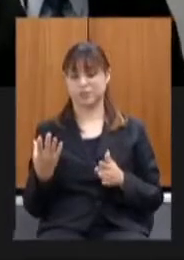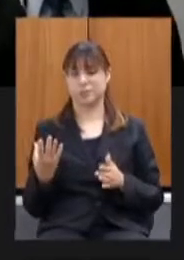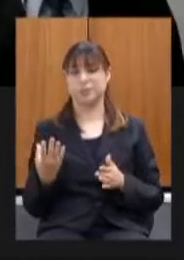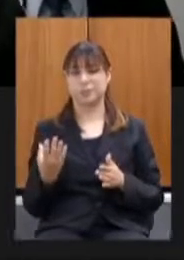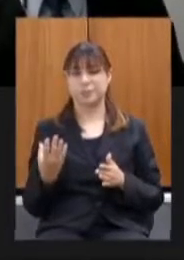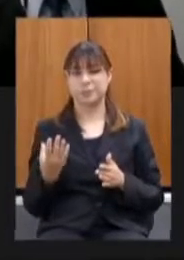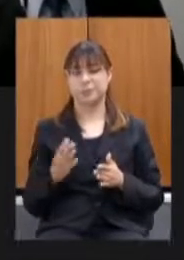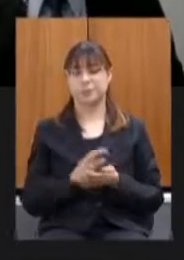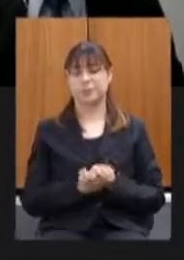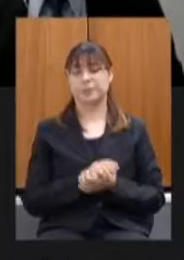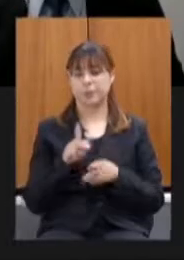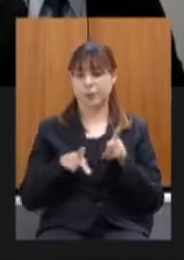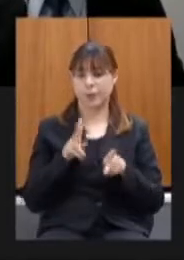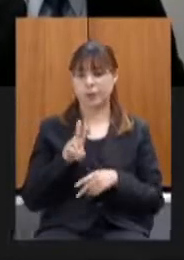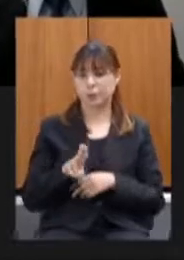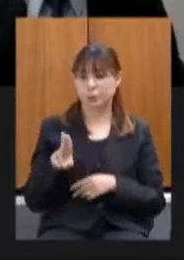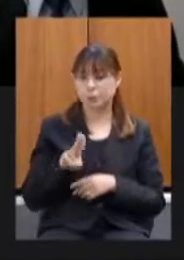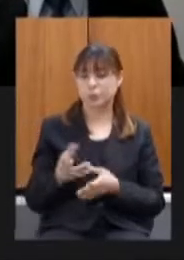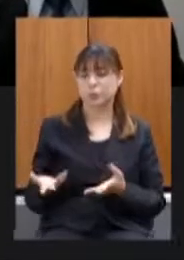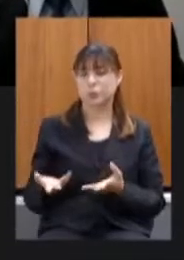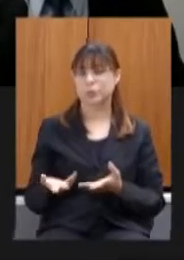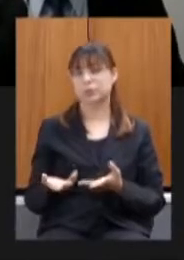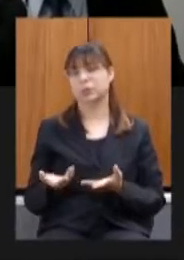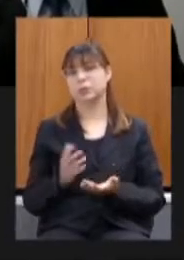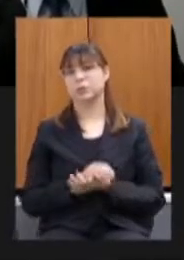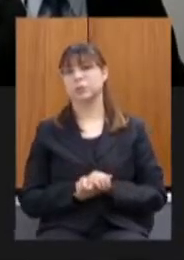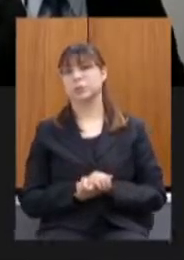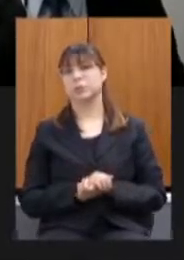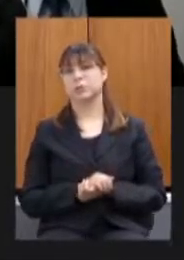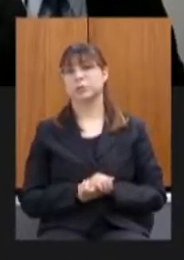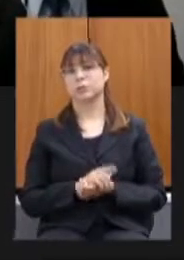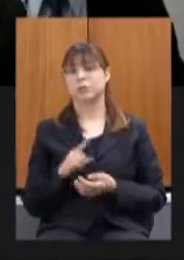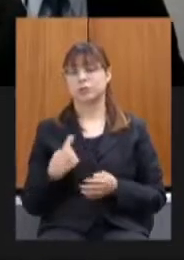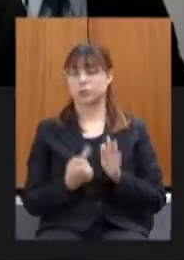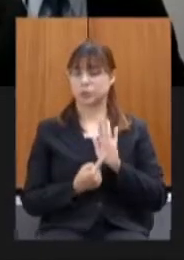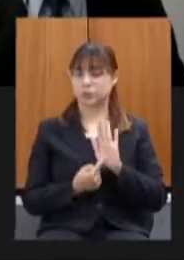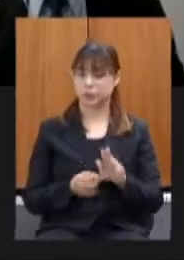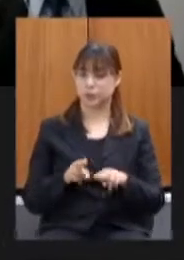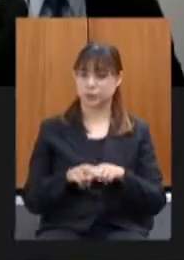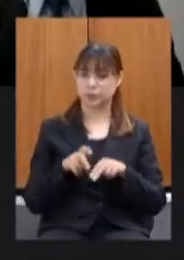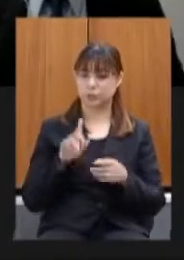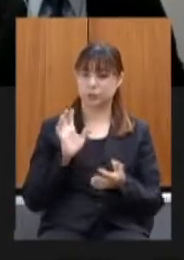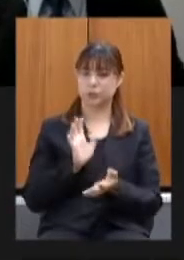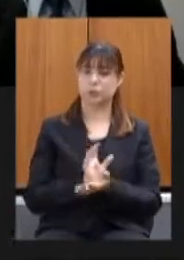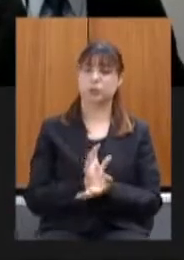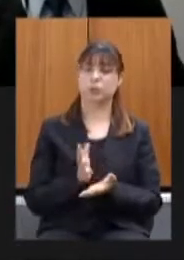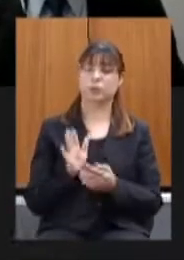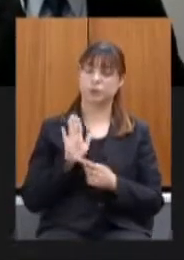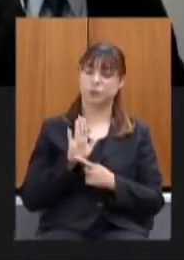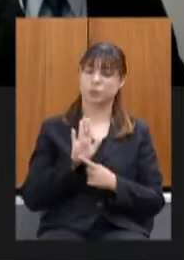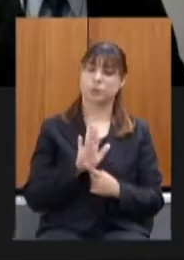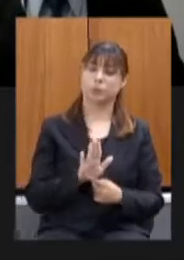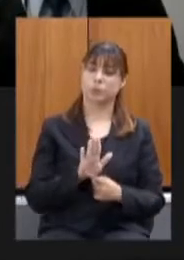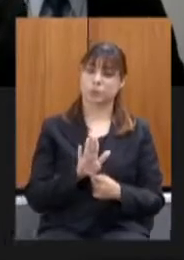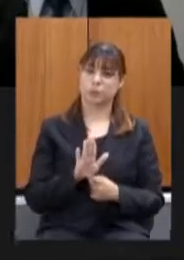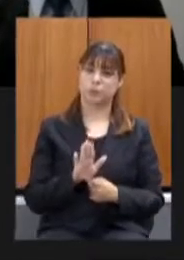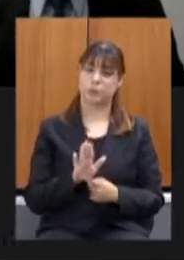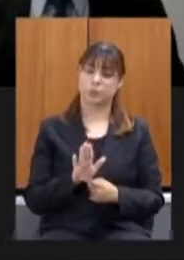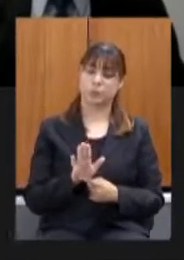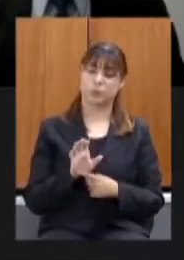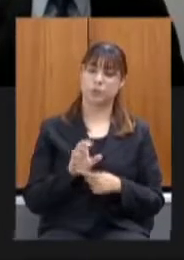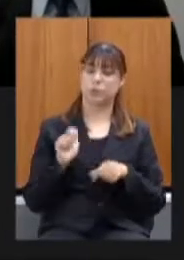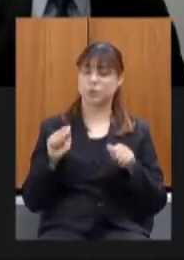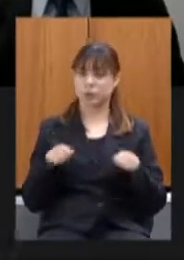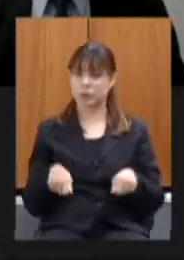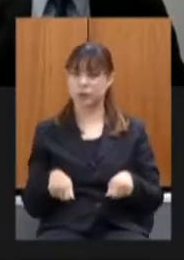população usa enfim e aí a gente apresentou em função dessa situação apresentou a possibilidade